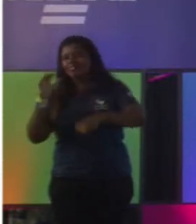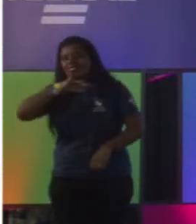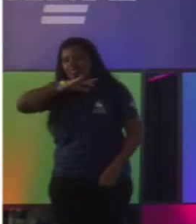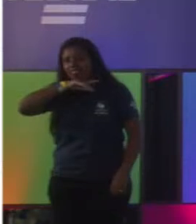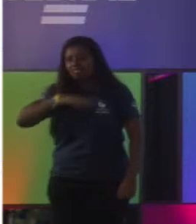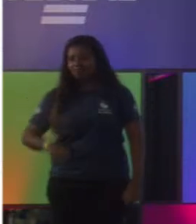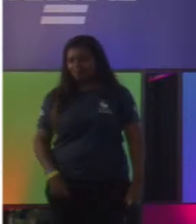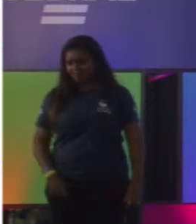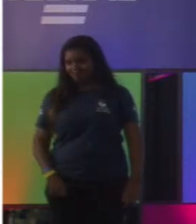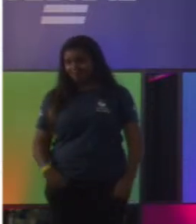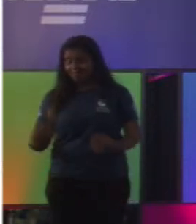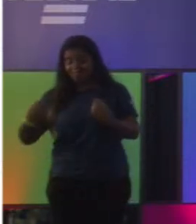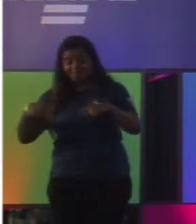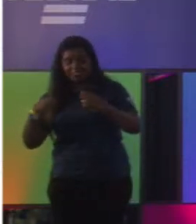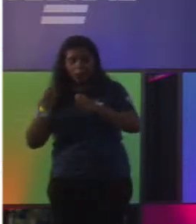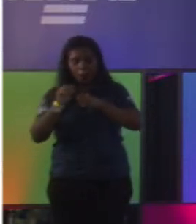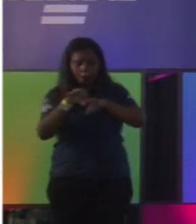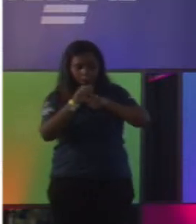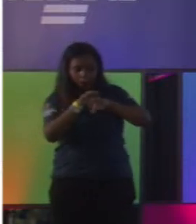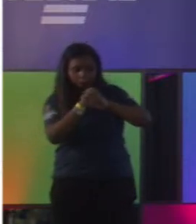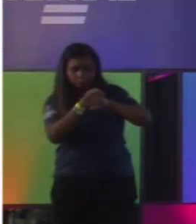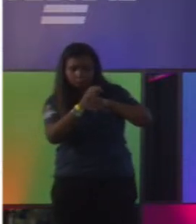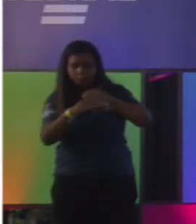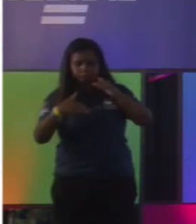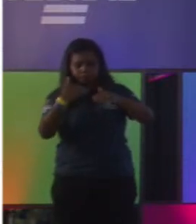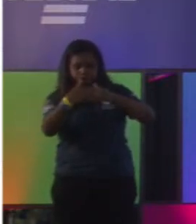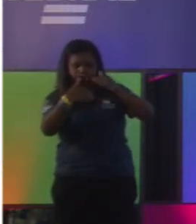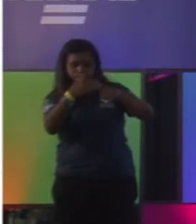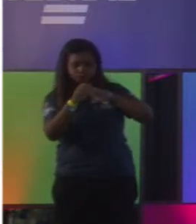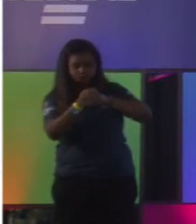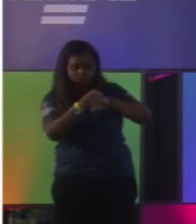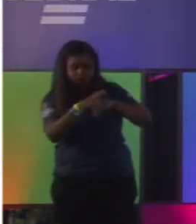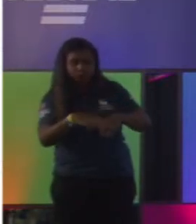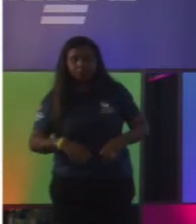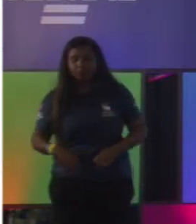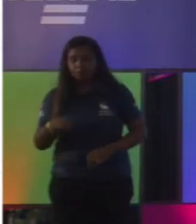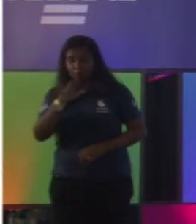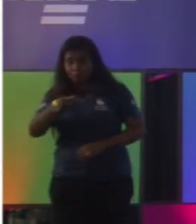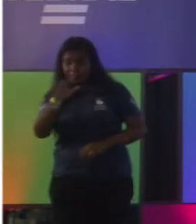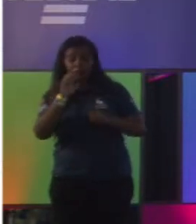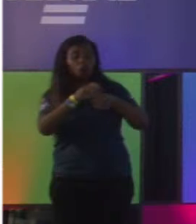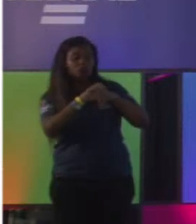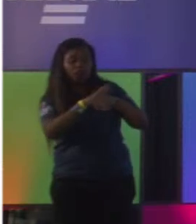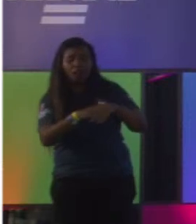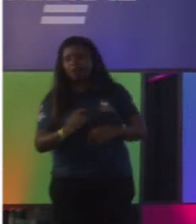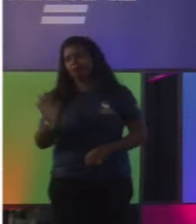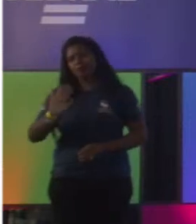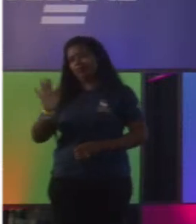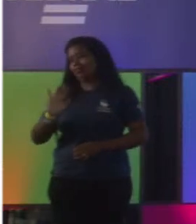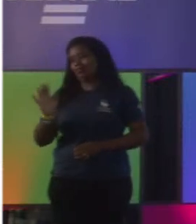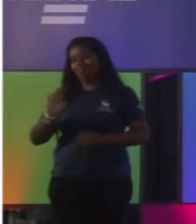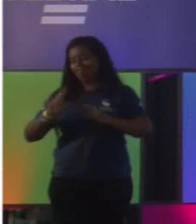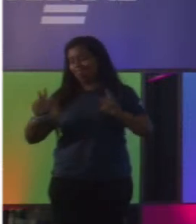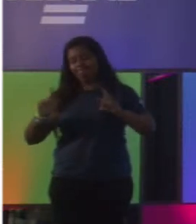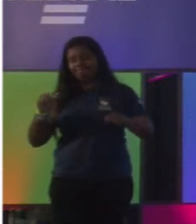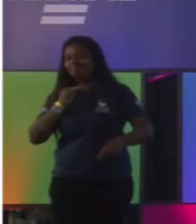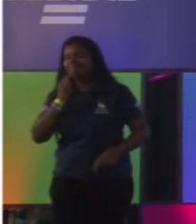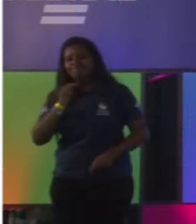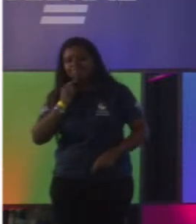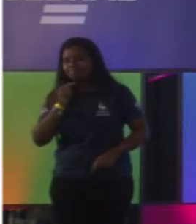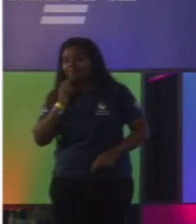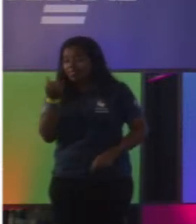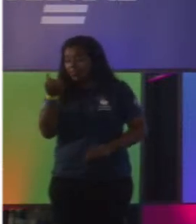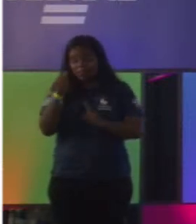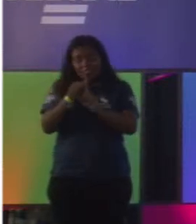Ele precisa ser educado. Ah, vou educar. Isso, vai lá, vai mesmo, herói do mundo, vai lá educar. Tempo de educação de uma pessoa demora em torno de seis